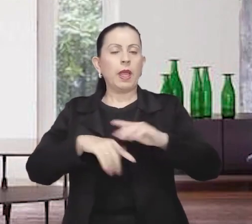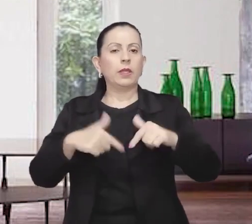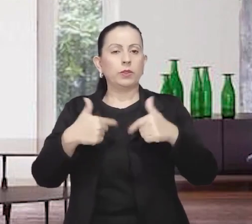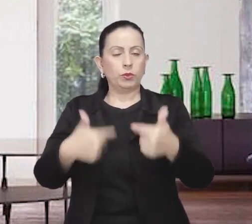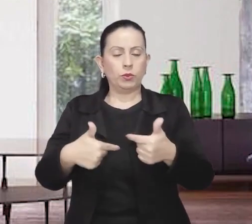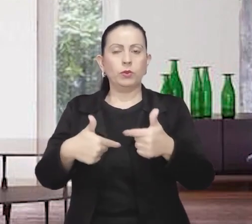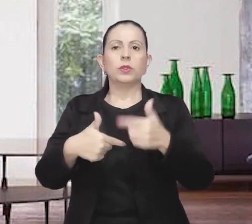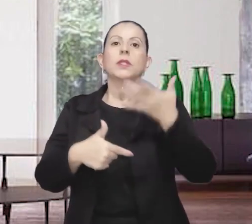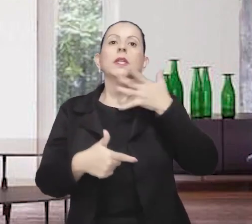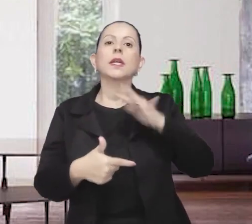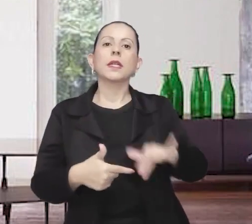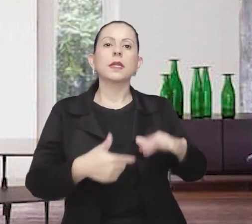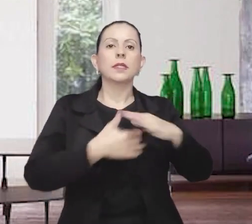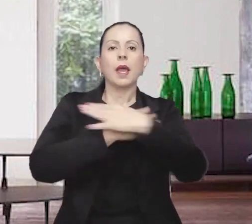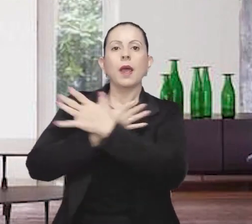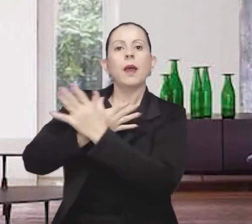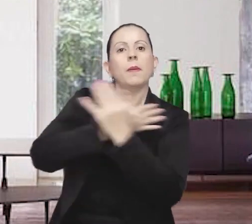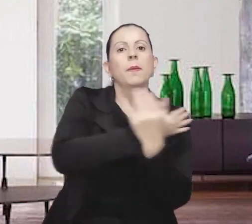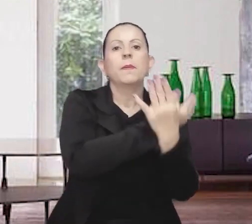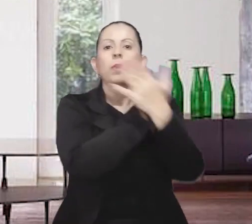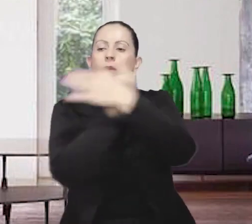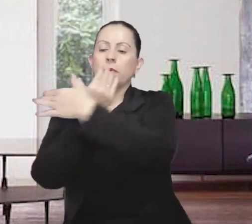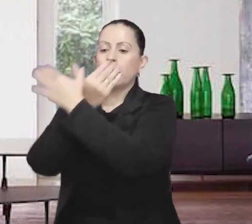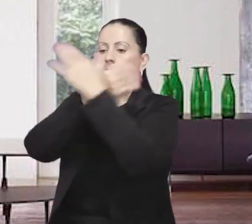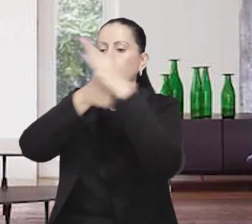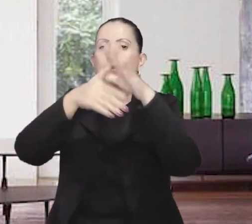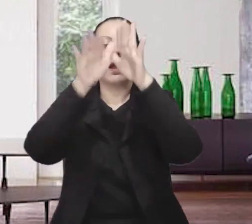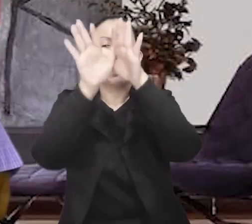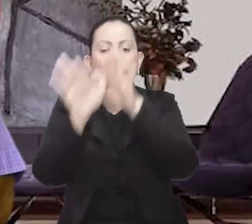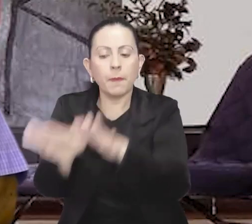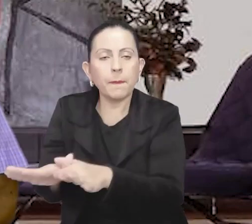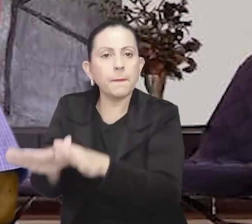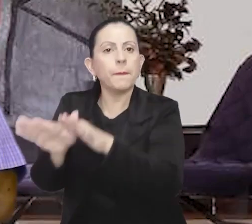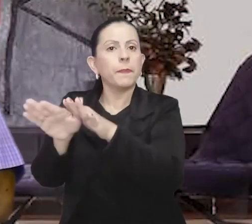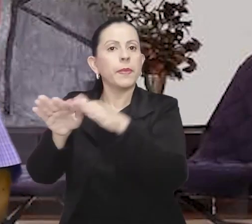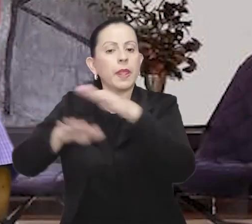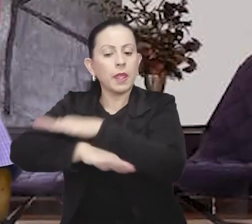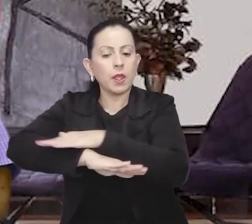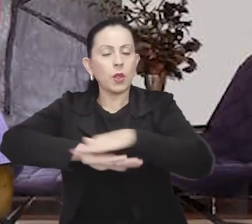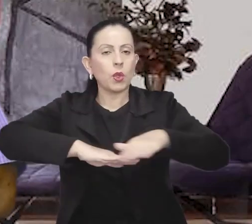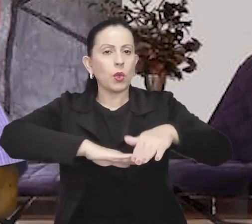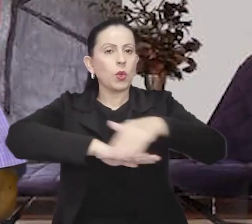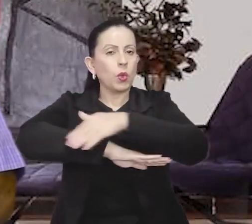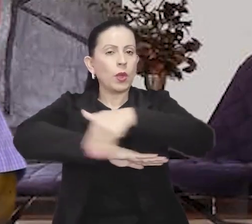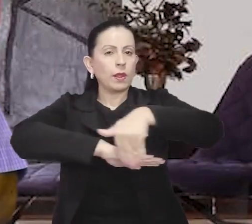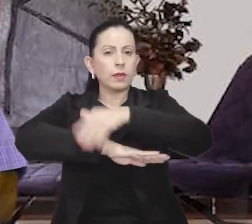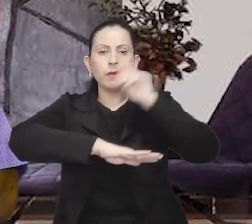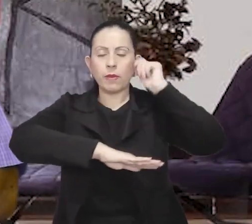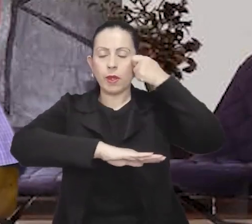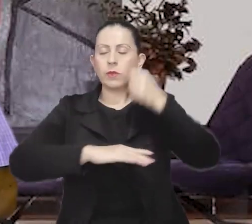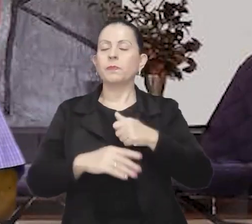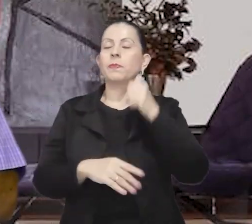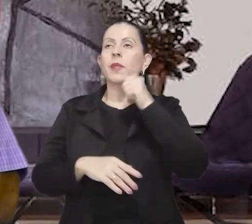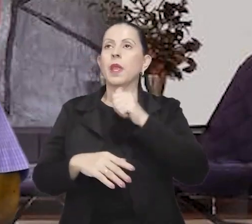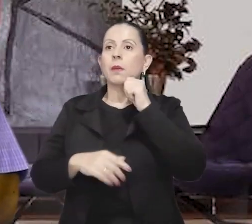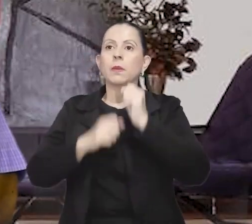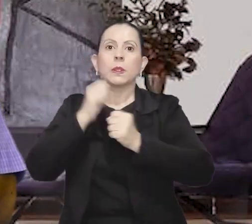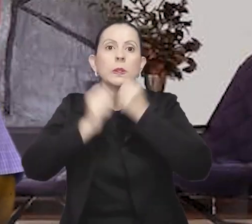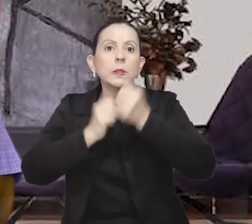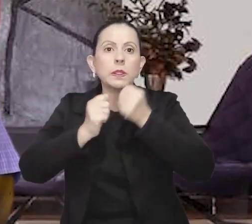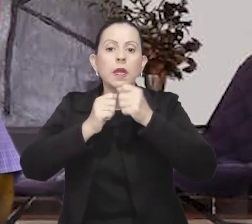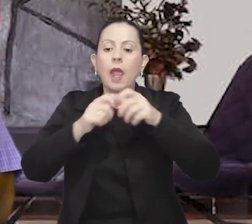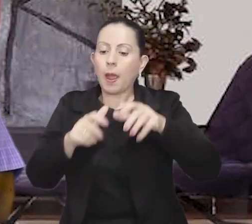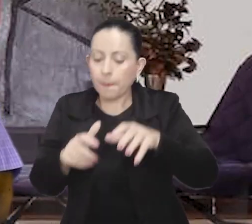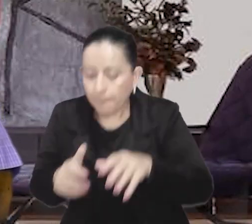surpresa com a atitude inesperada da filha. A borboleta voa em zigue-zague e acaba